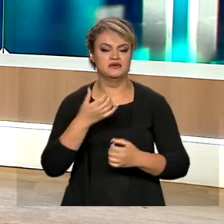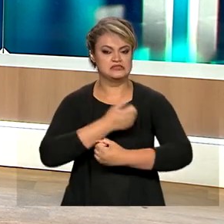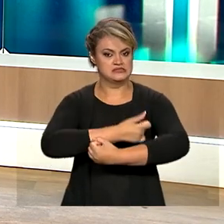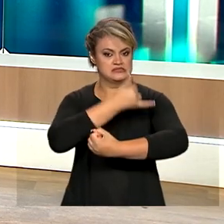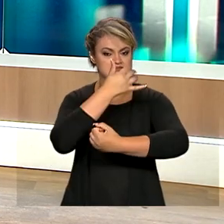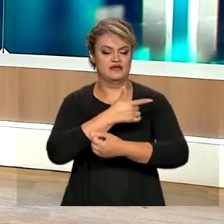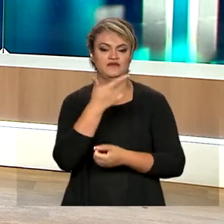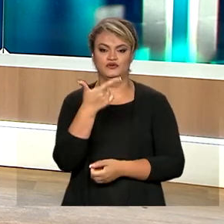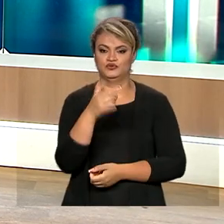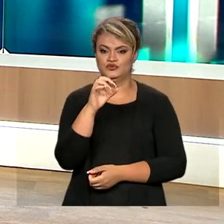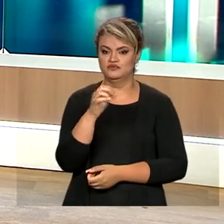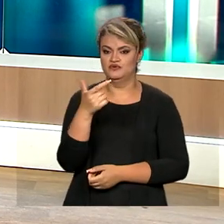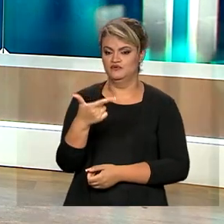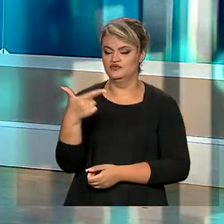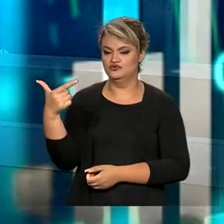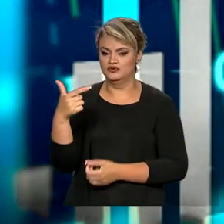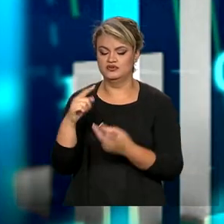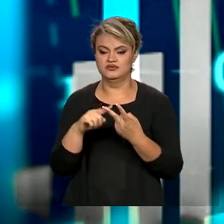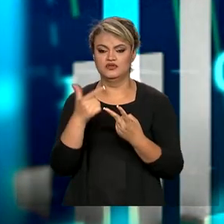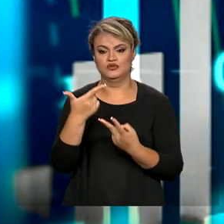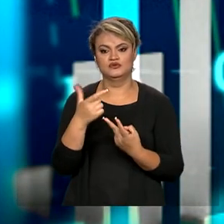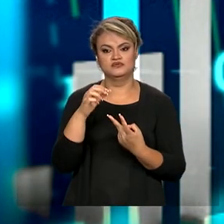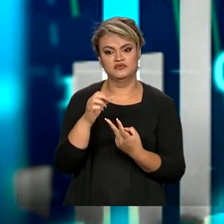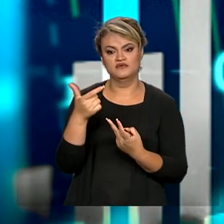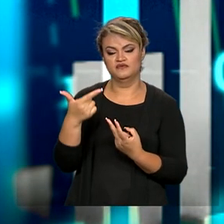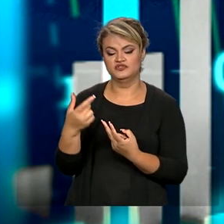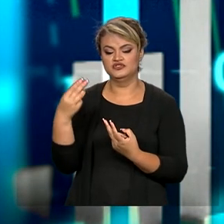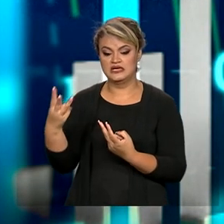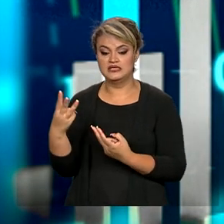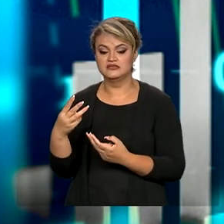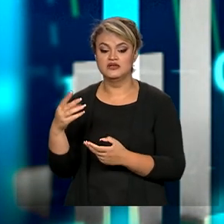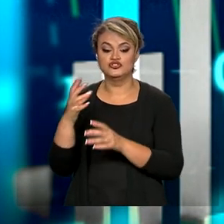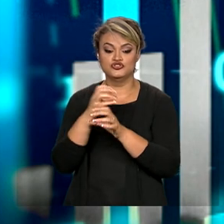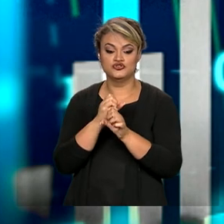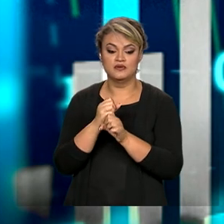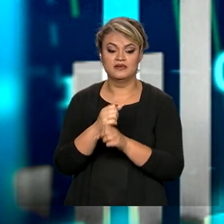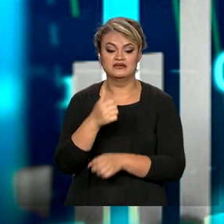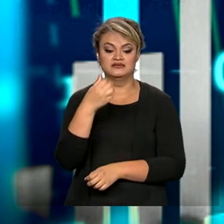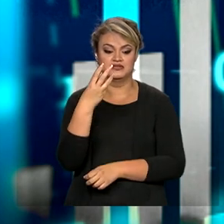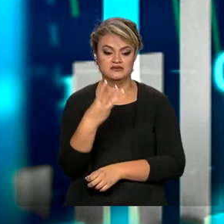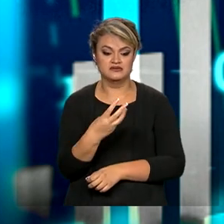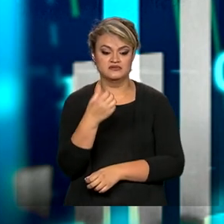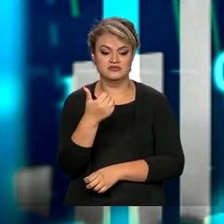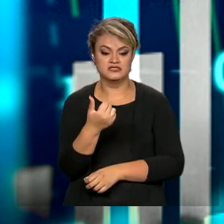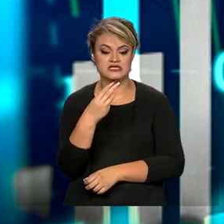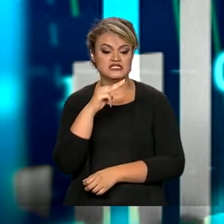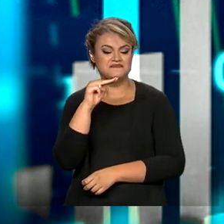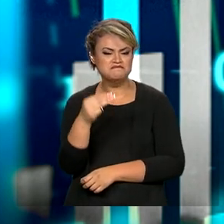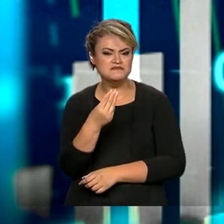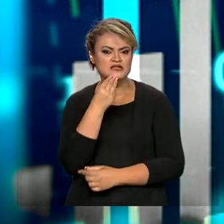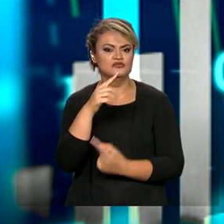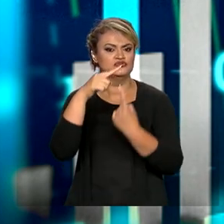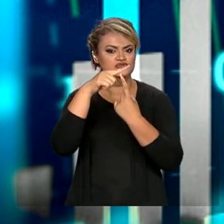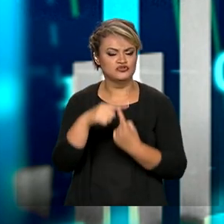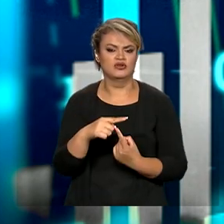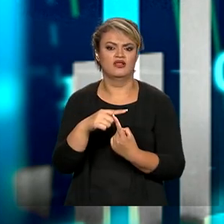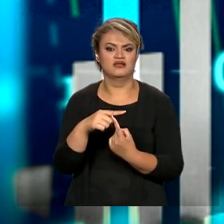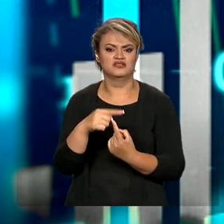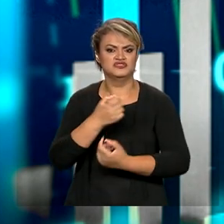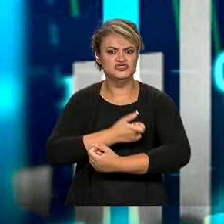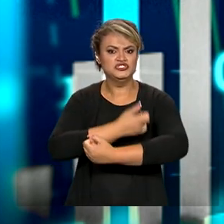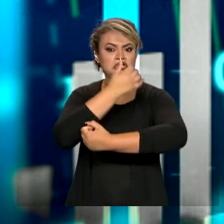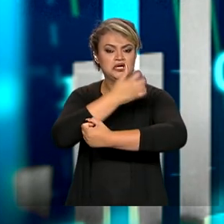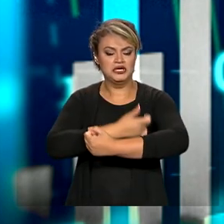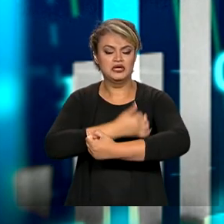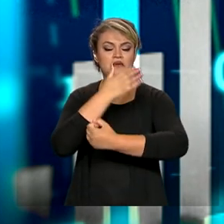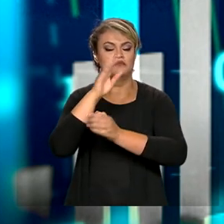2022 e 2023 é de 313 milhões de toneladas de grãos, o que representa um novo recorde e representa